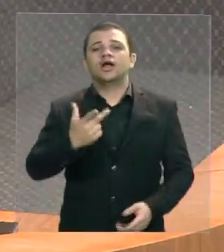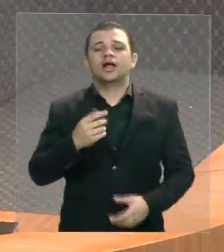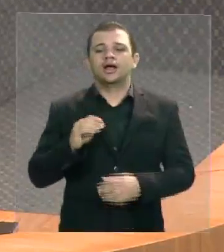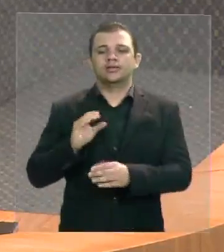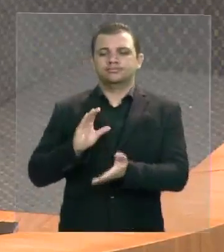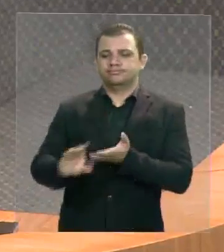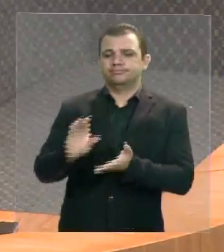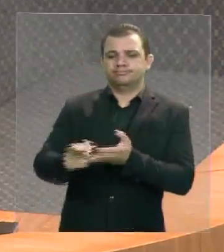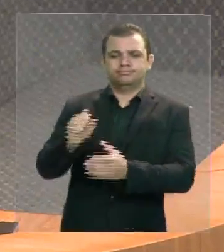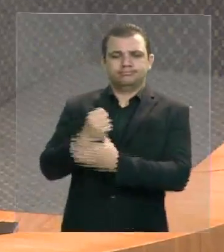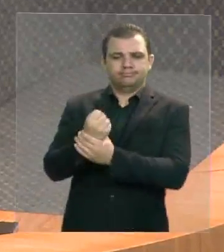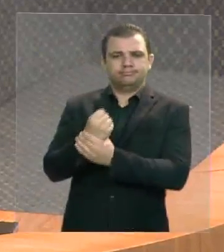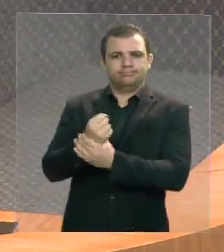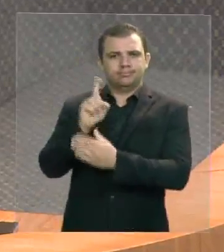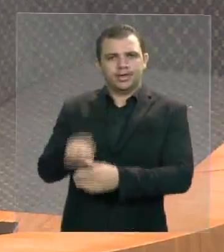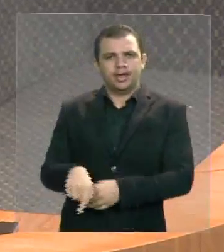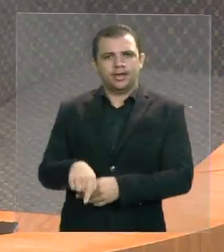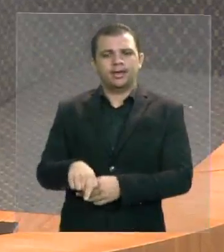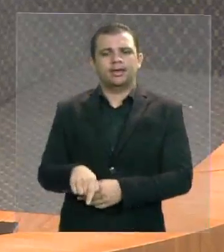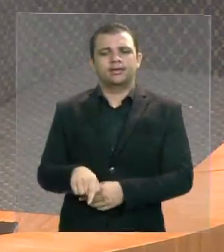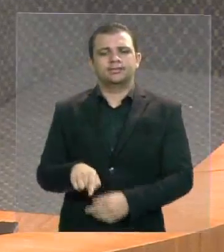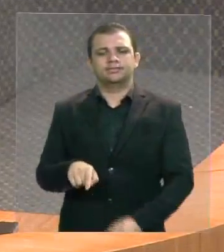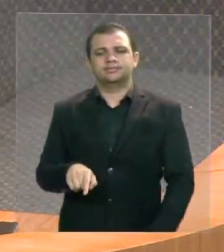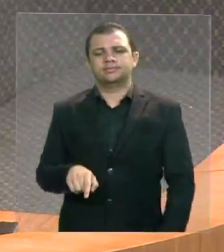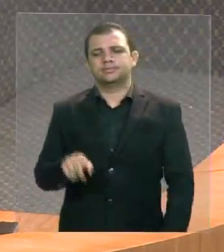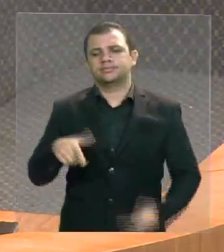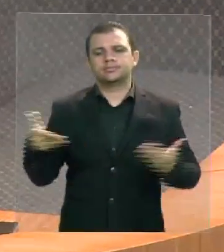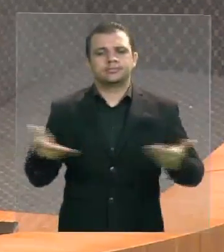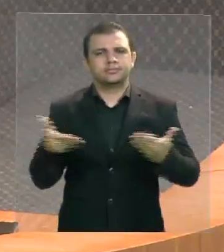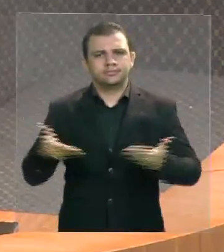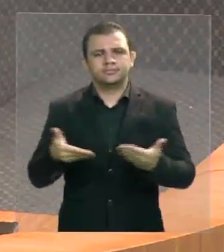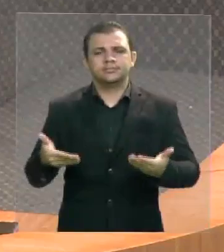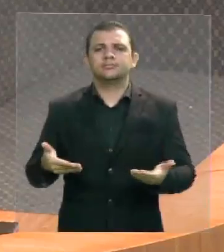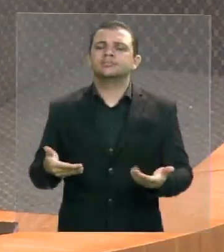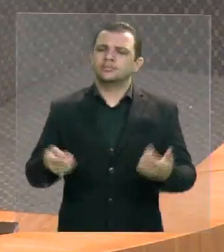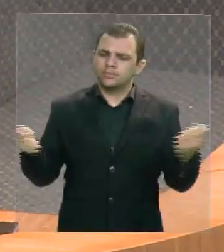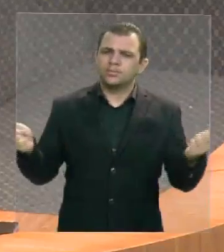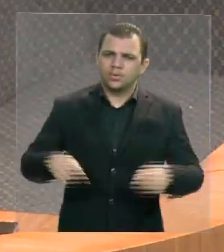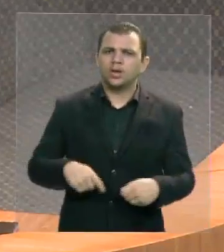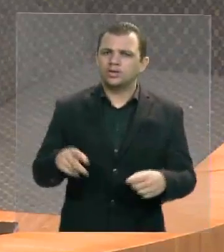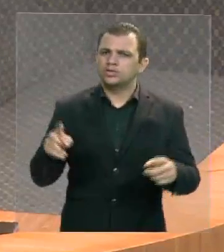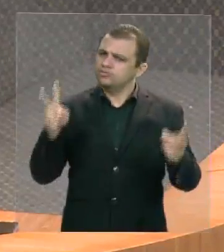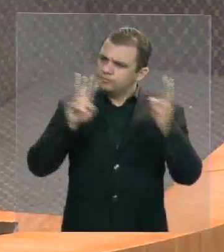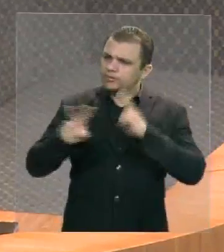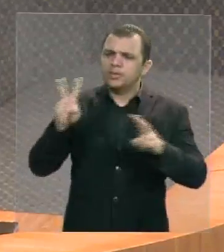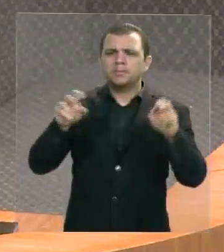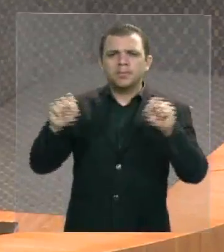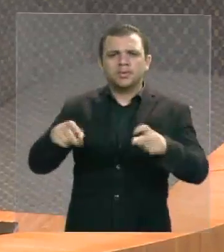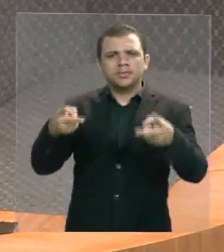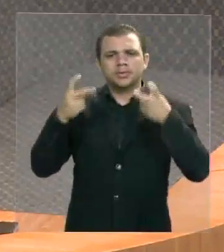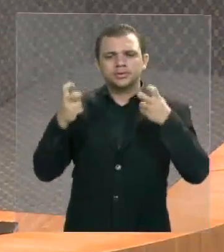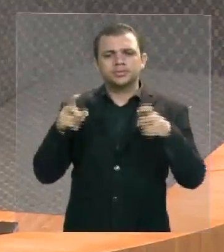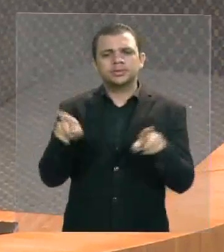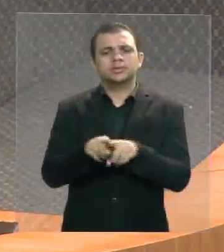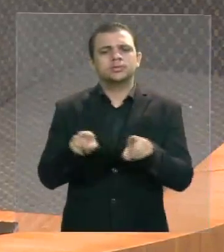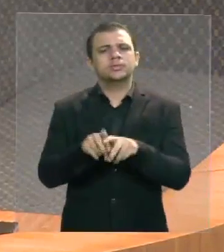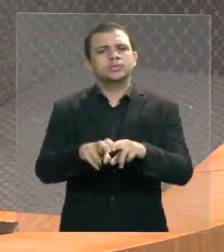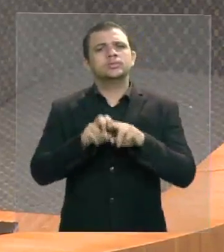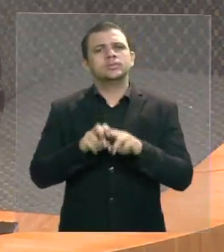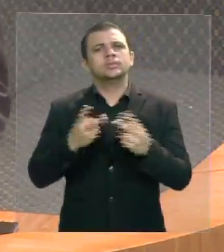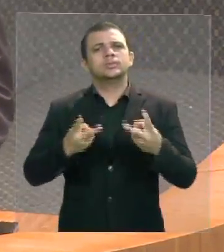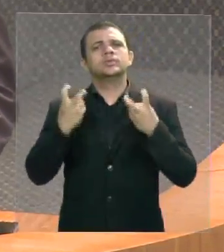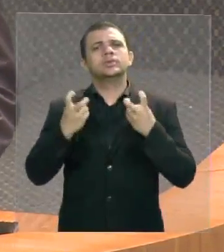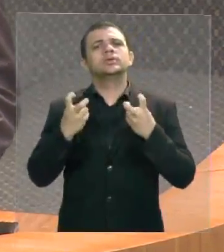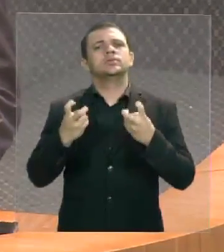é agora muito mais plausível e muito mais visível porque vemos também o investimento na